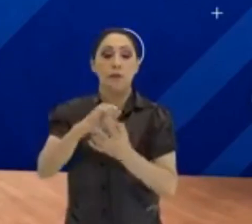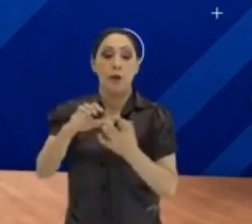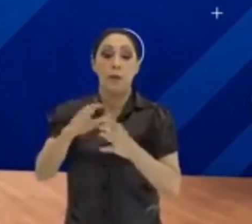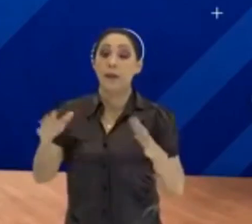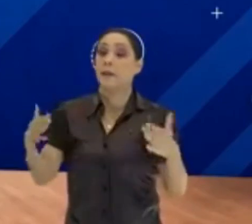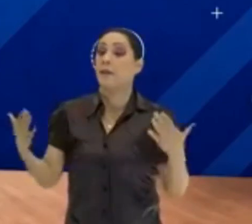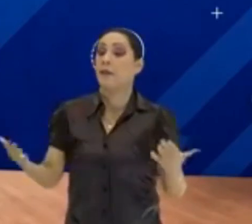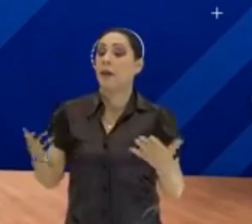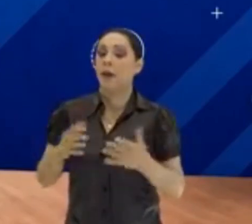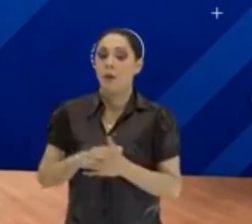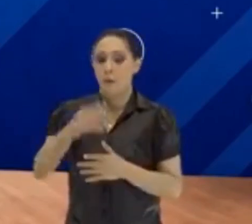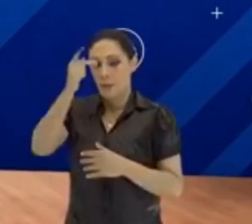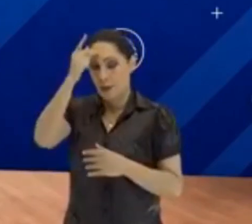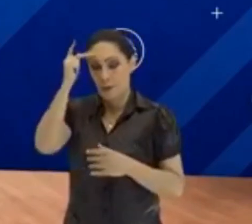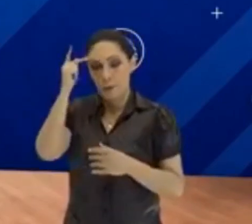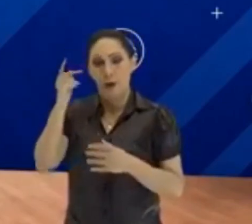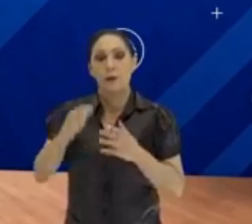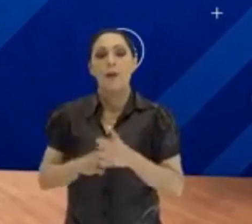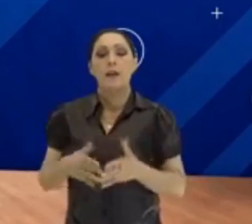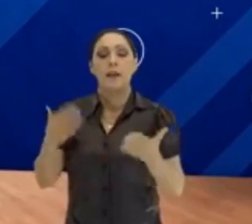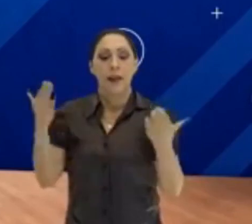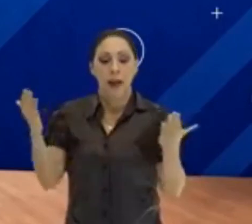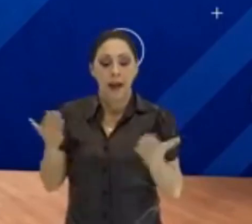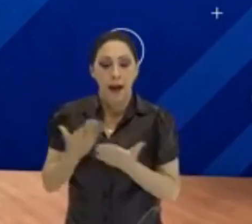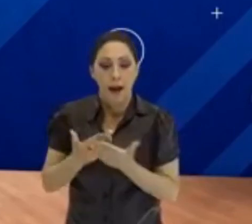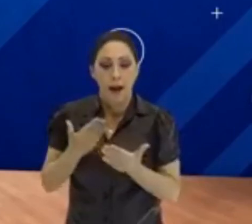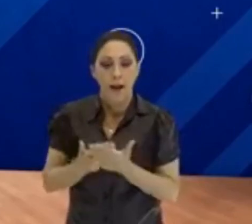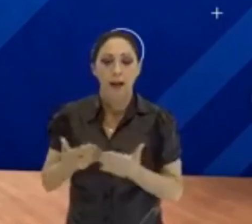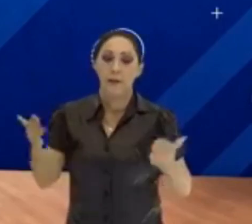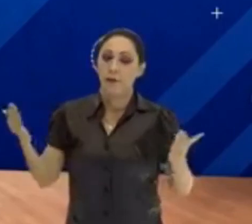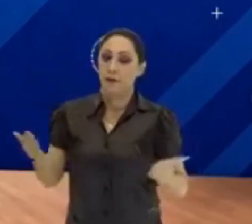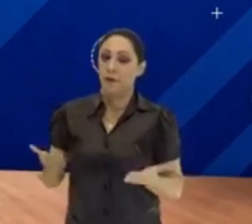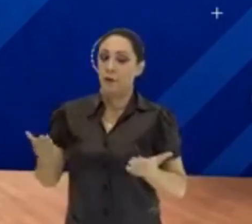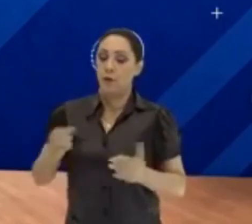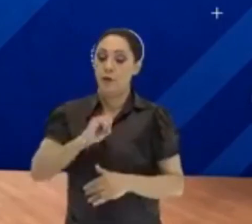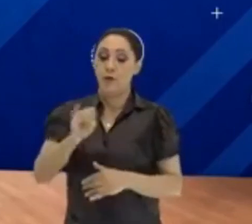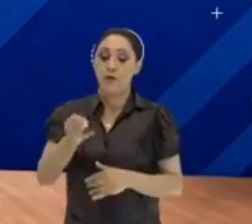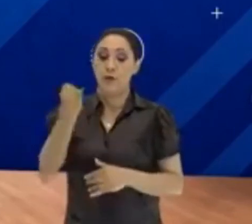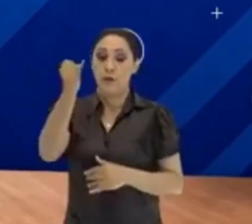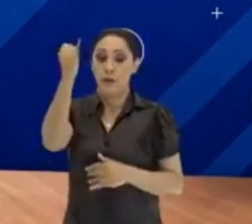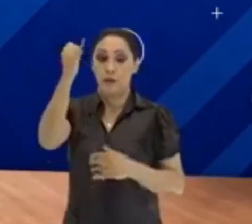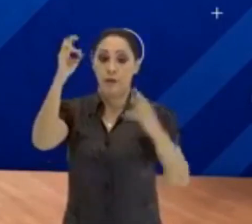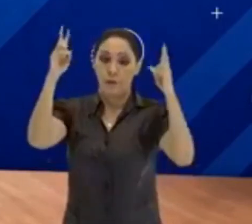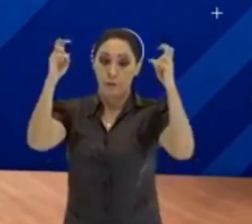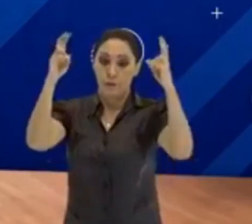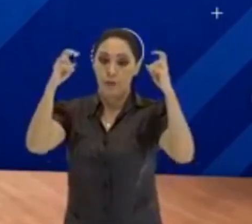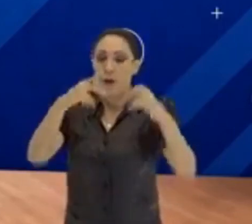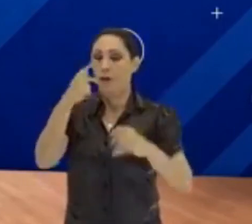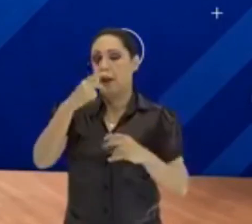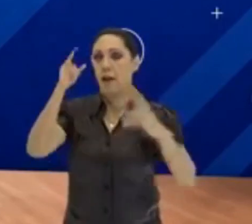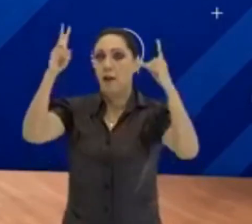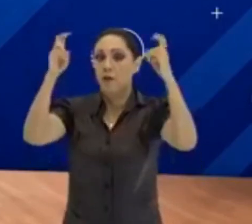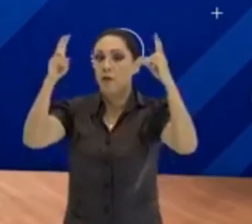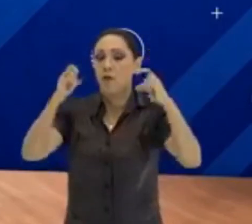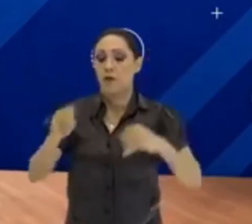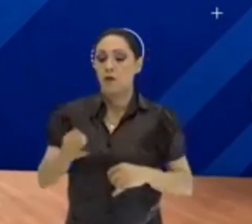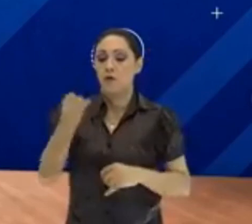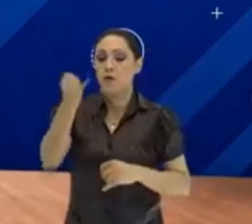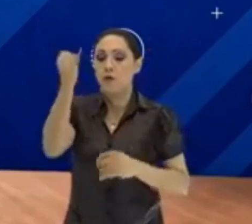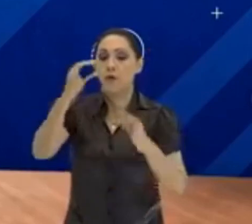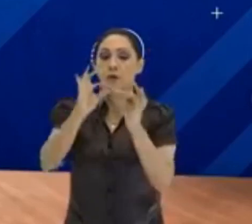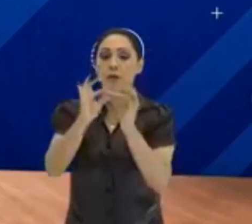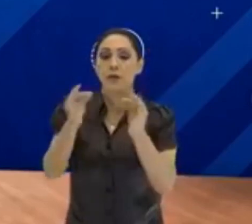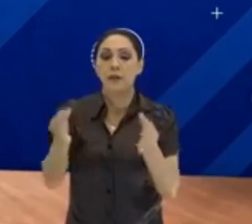pessoal, essa foi a aula de hoje de juros. Falamos de juros. Juros simples.